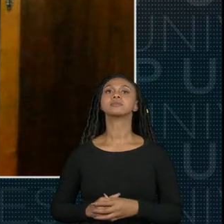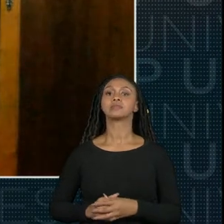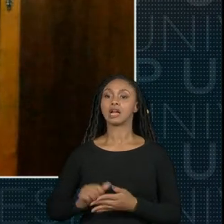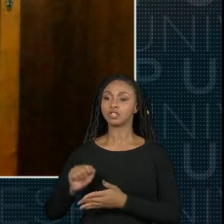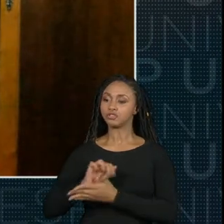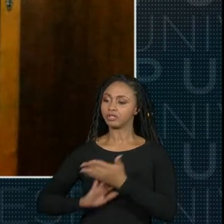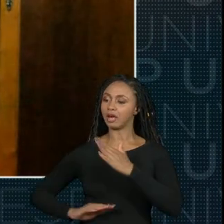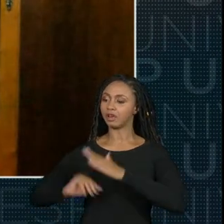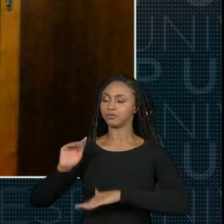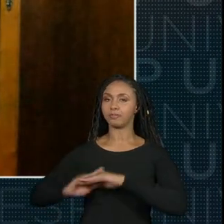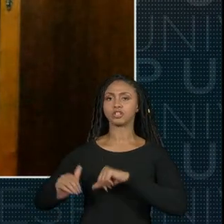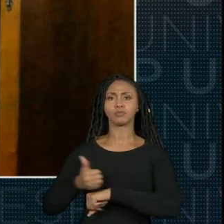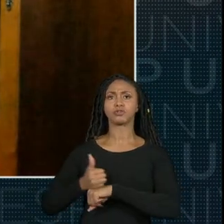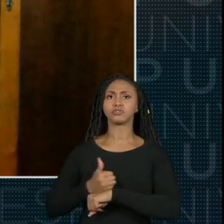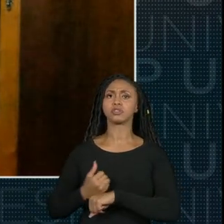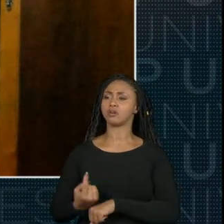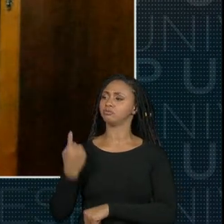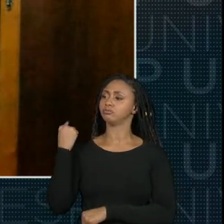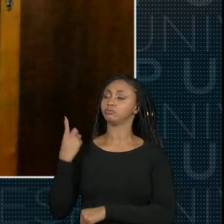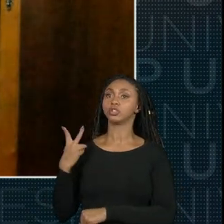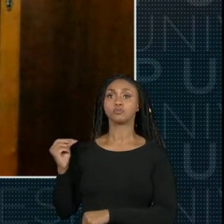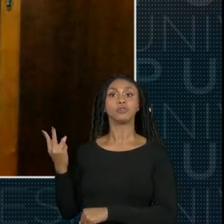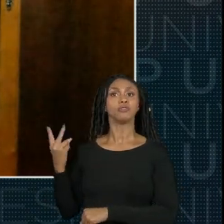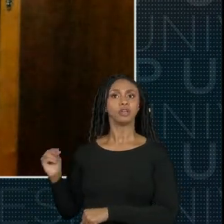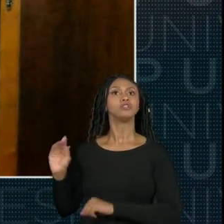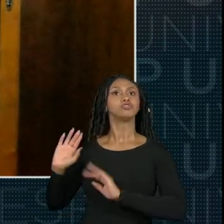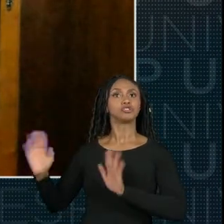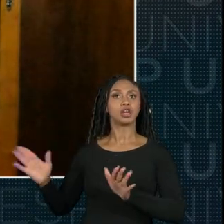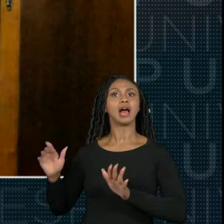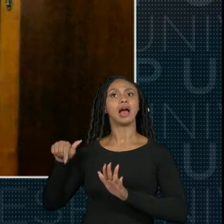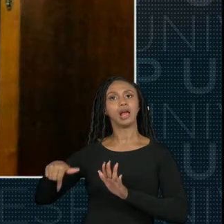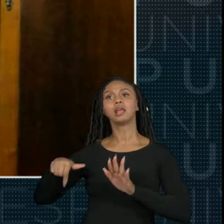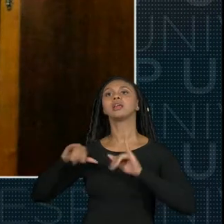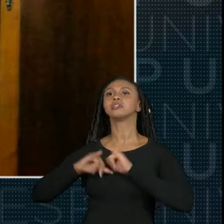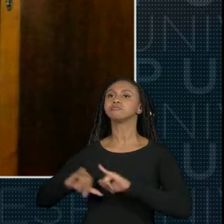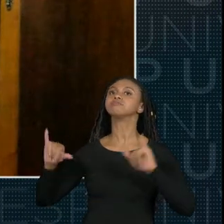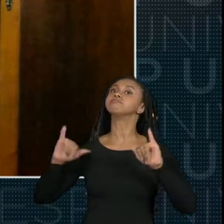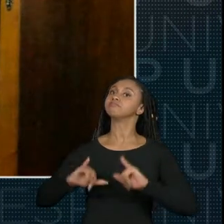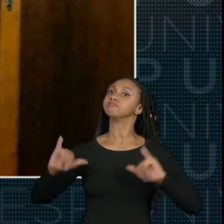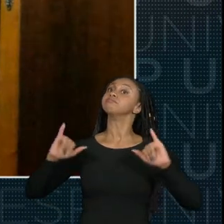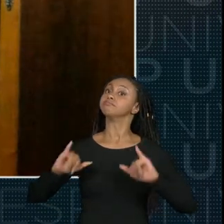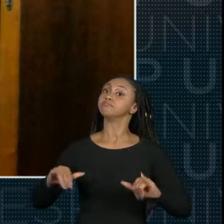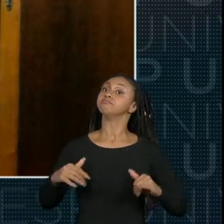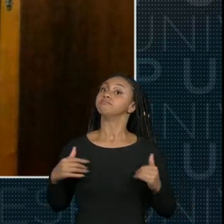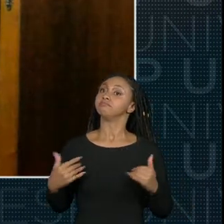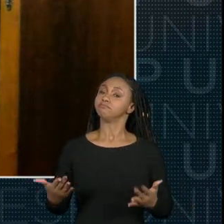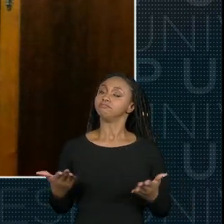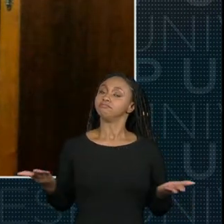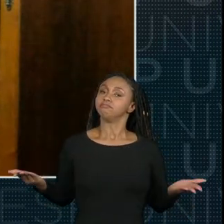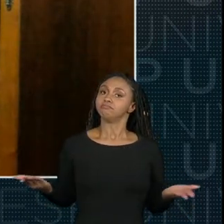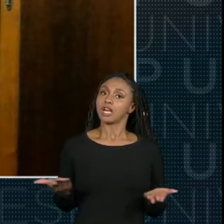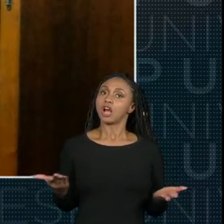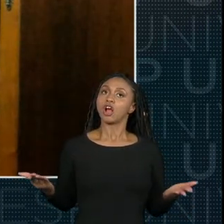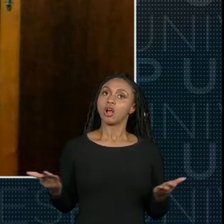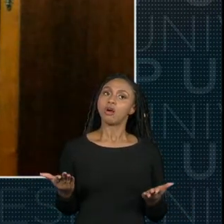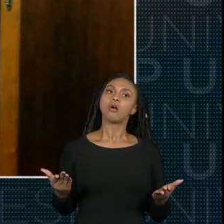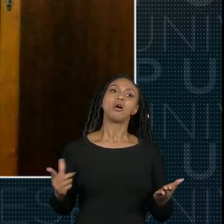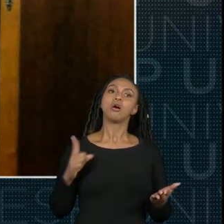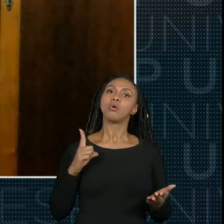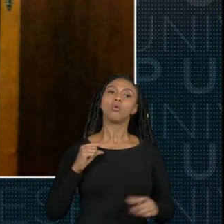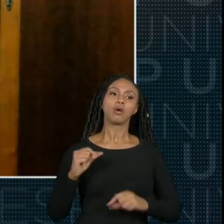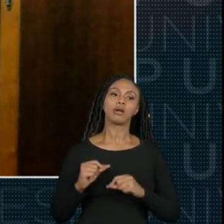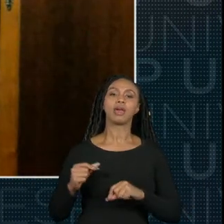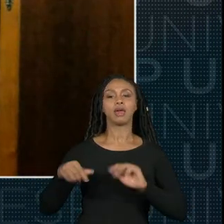está desde 2020 sendo mencionada pelo programa do curso e agora tem o caminho tem as